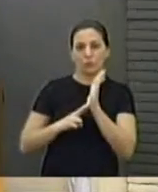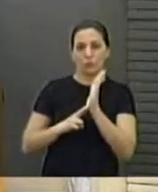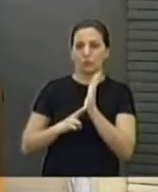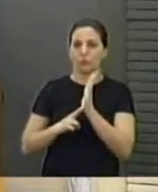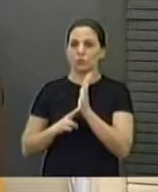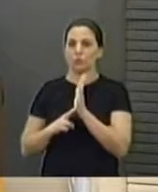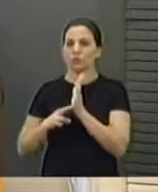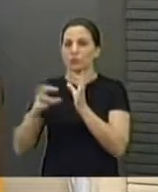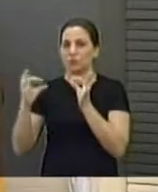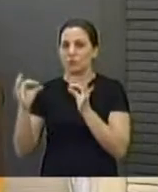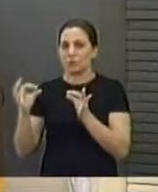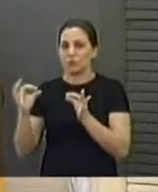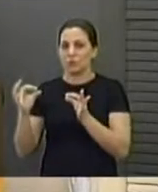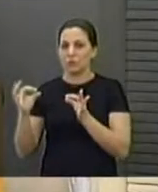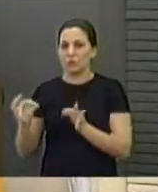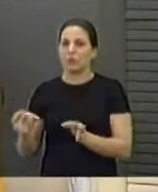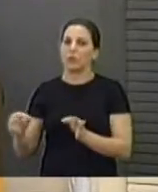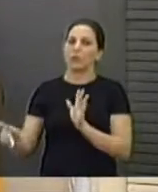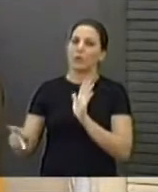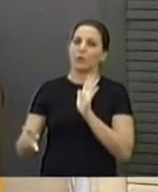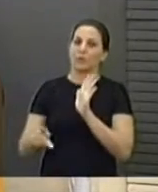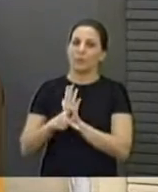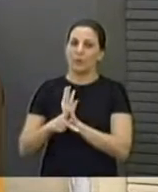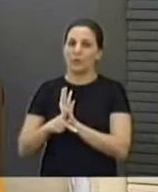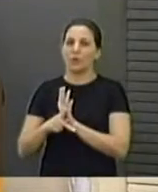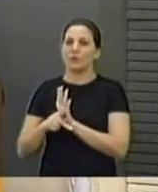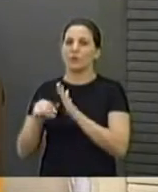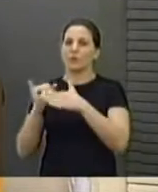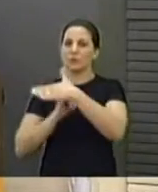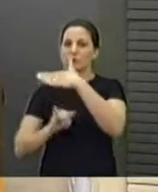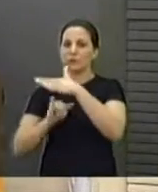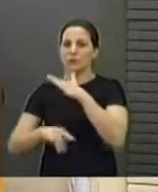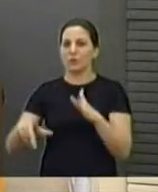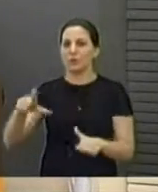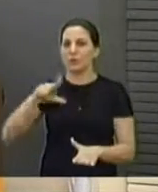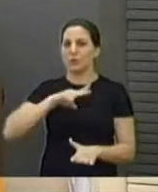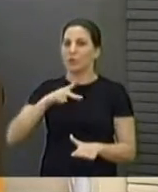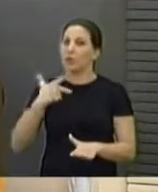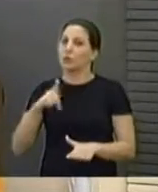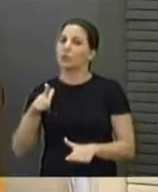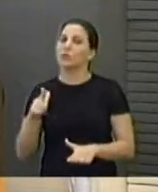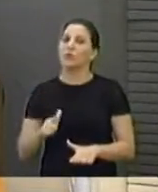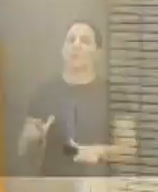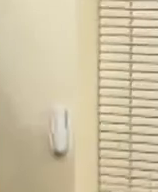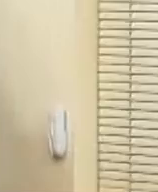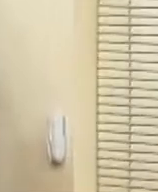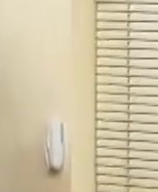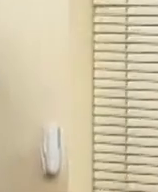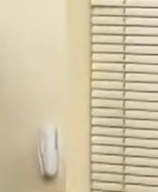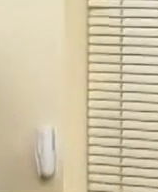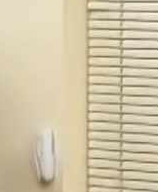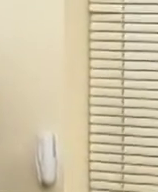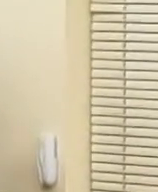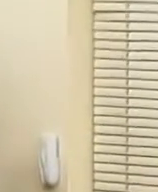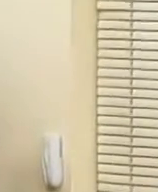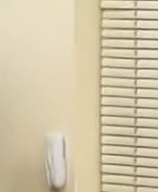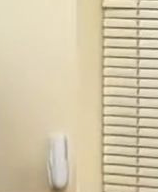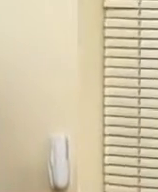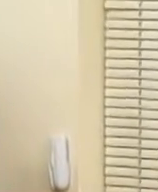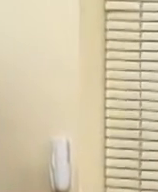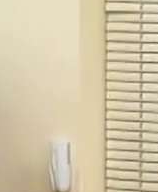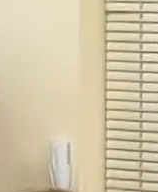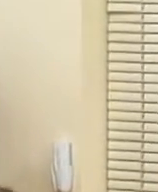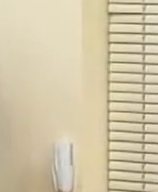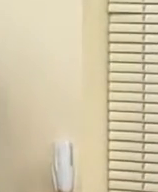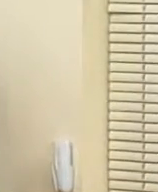enquadramento, de regime próprio, das entidades privadas, sem fins lucrativos. Senhoras vereadores, que nos ouviram